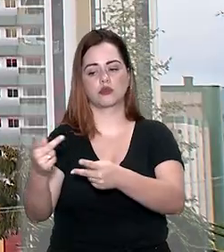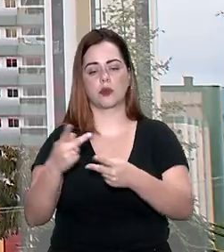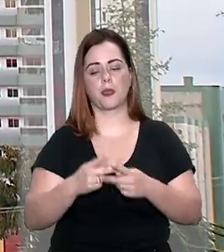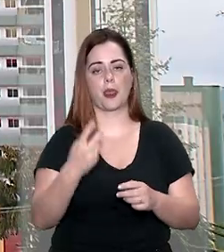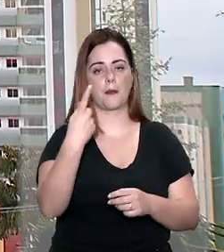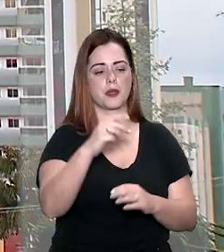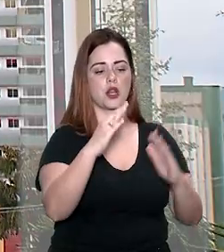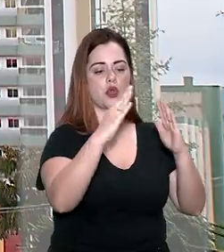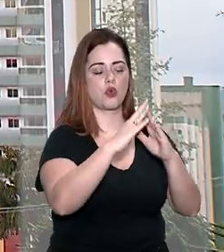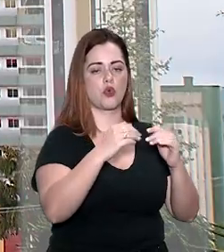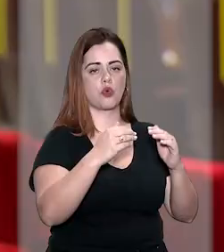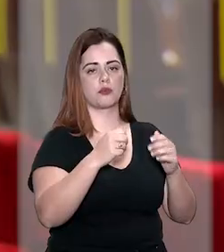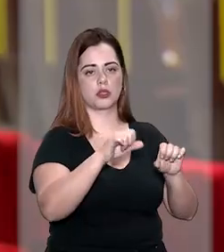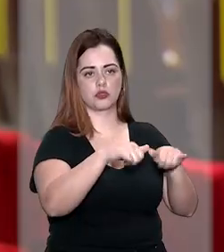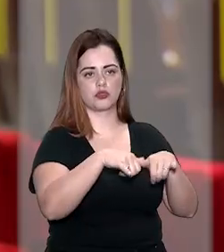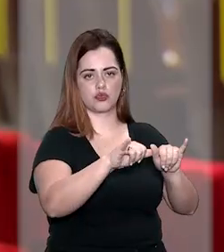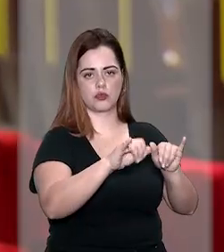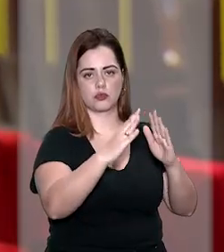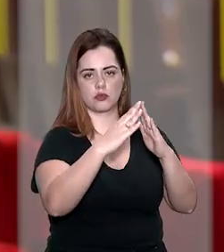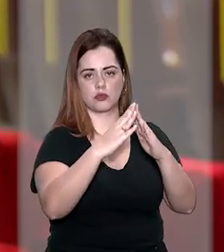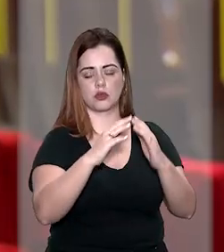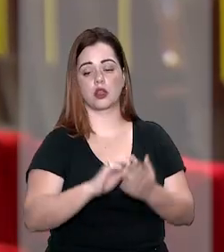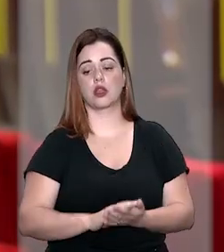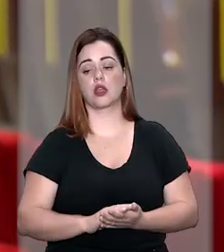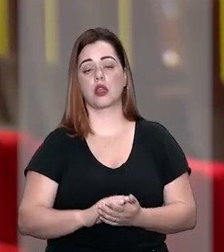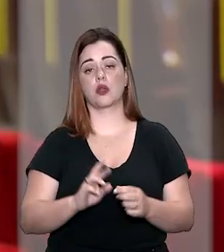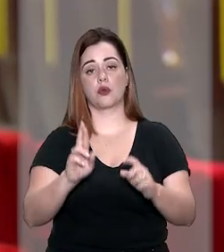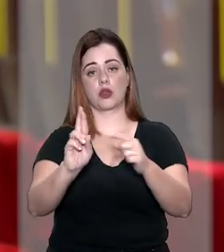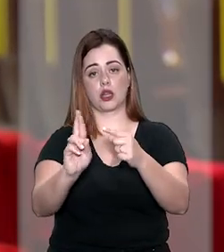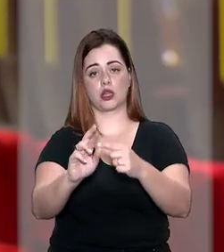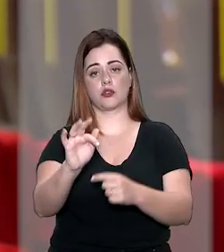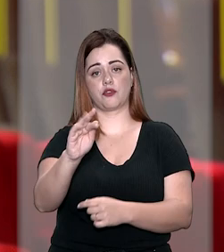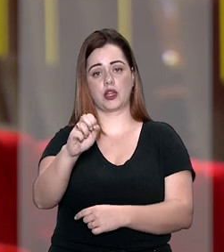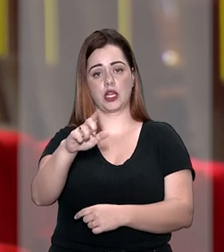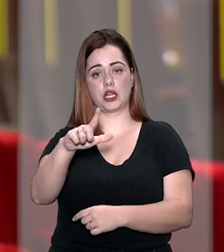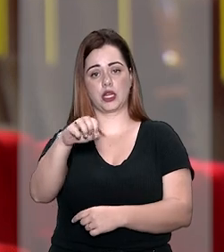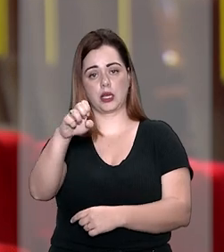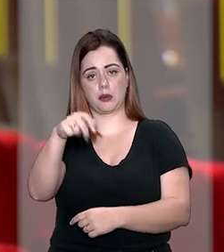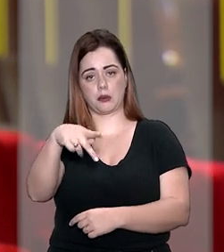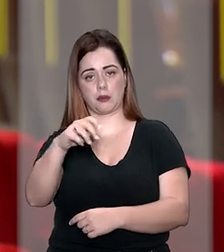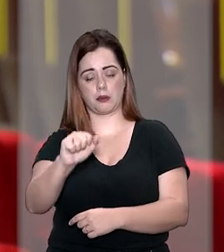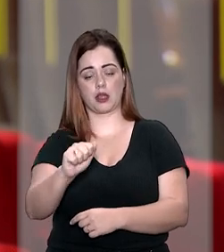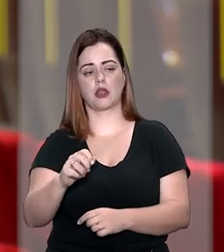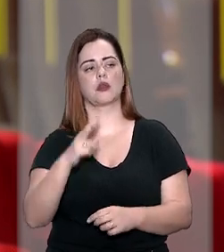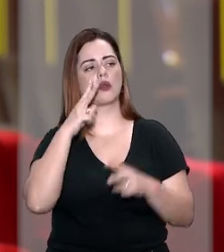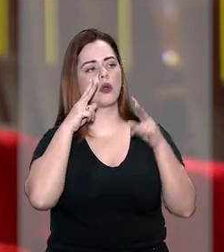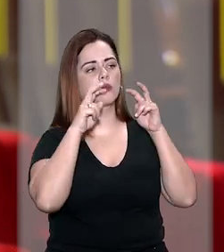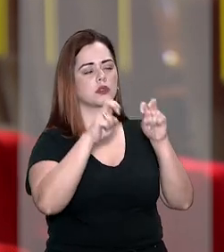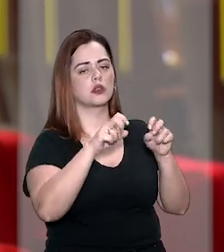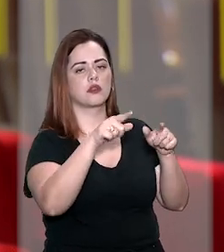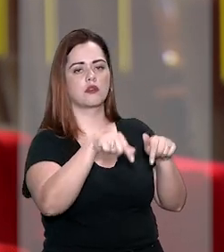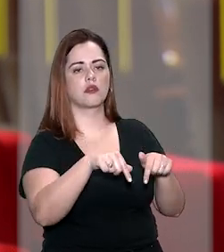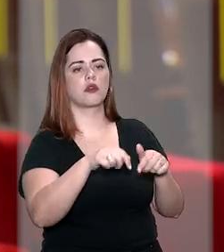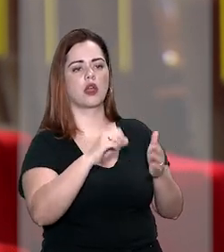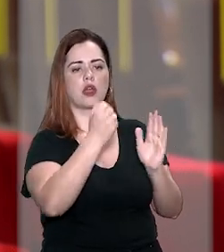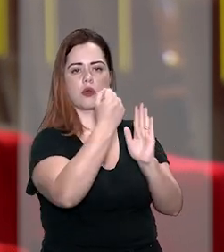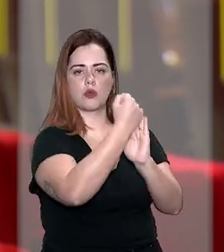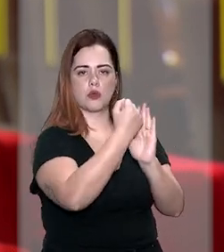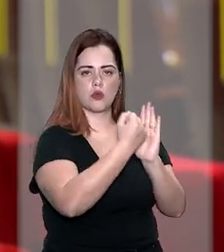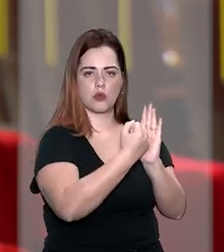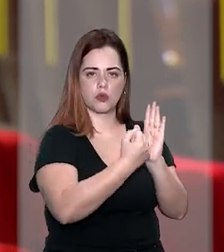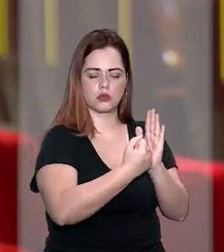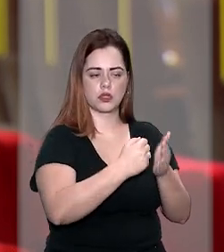para compra de imóveis. O relator na STJ, ministro Luiz Felipe Salomão, observou ser válida a cláusula